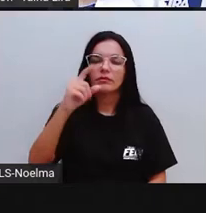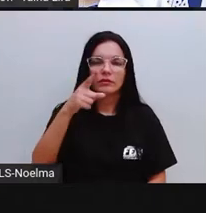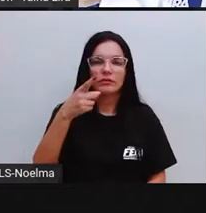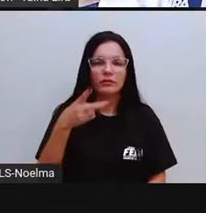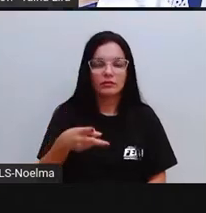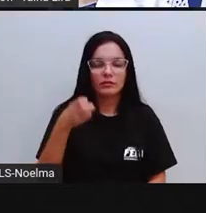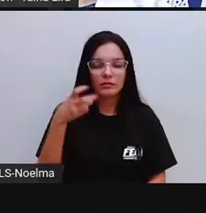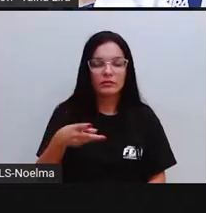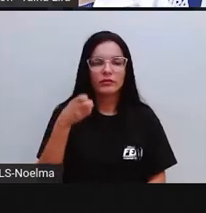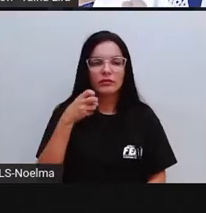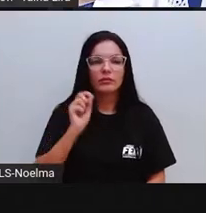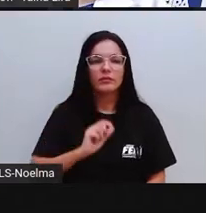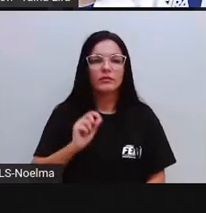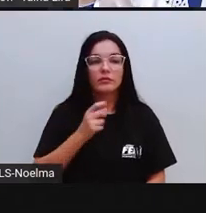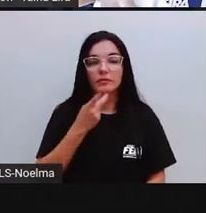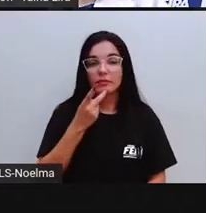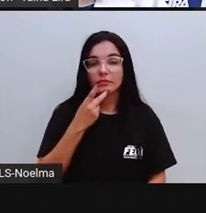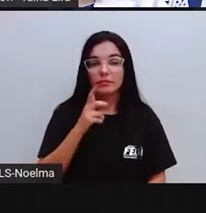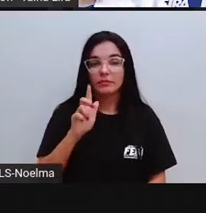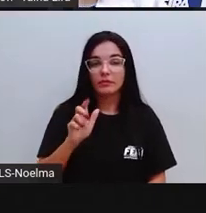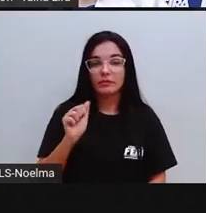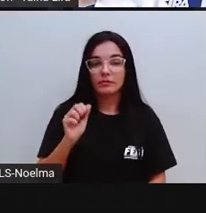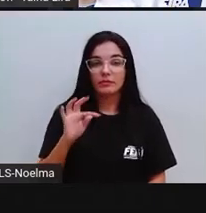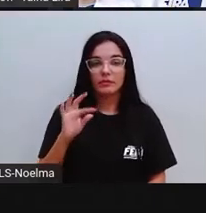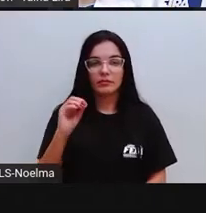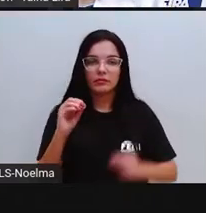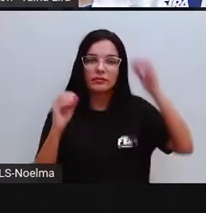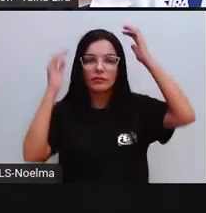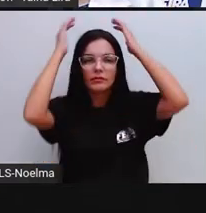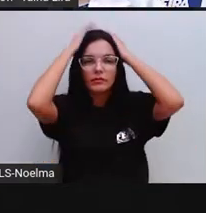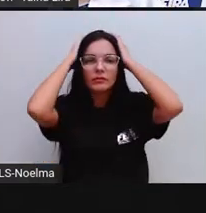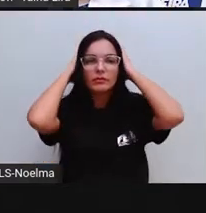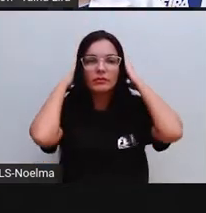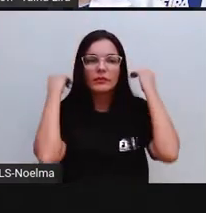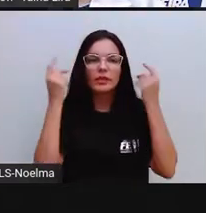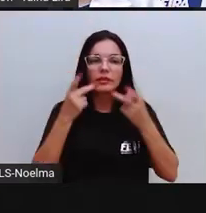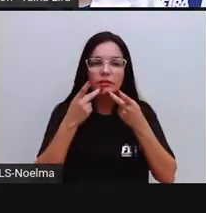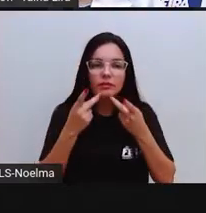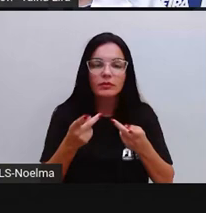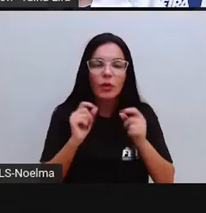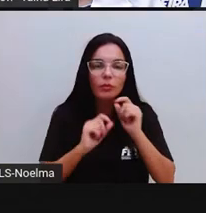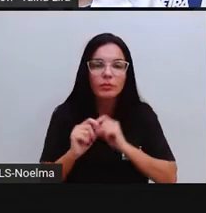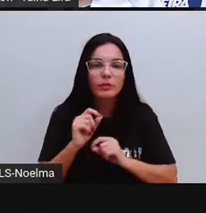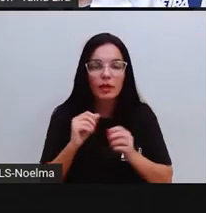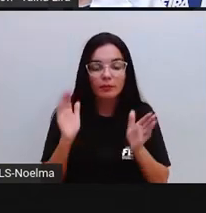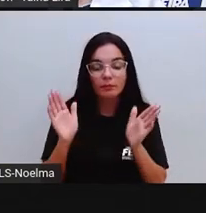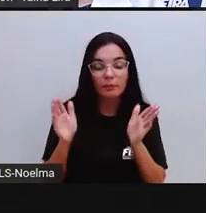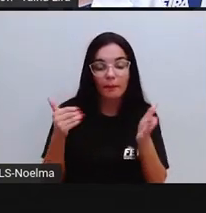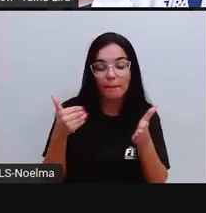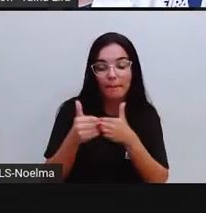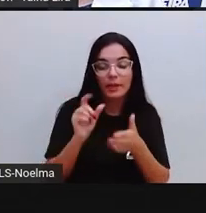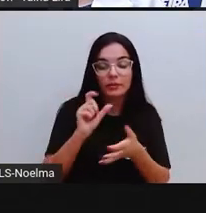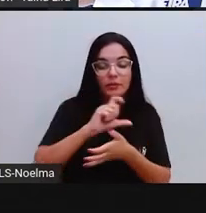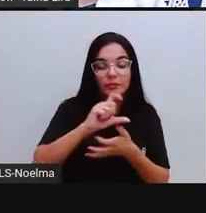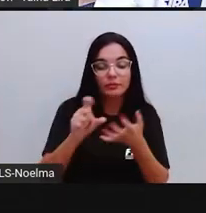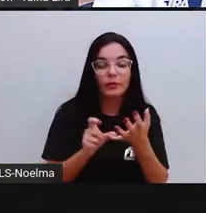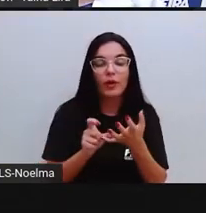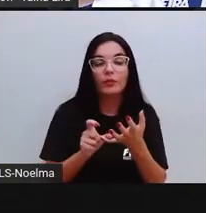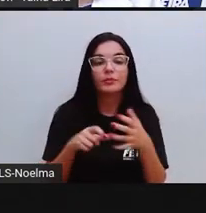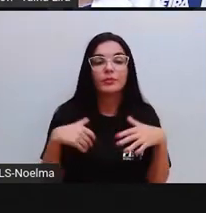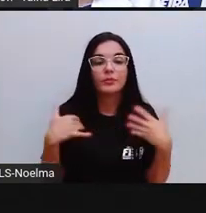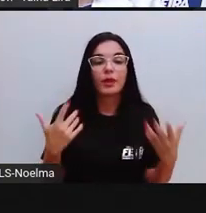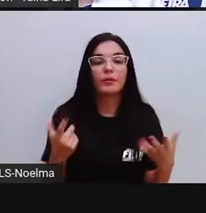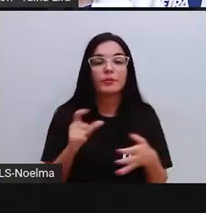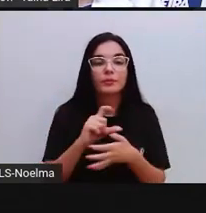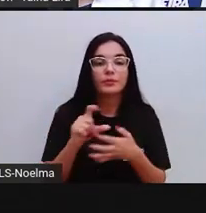Observem, quando eu pronuncio GATO, tem som de GÉ. Observem a vogal que está junto com a letra GÉ nessa